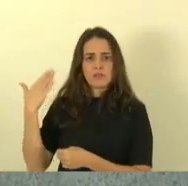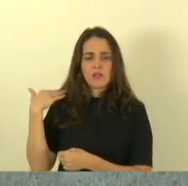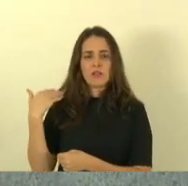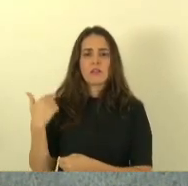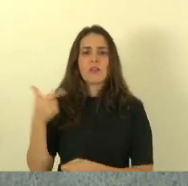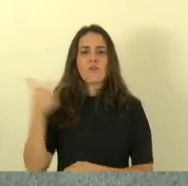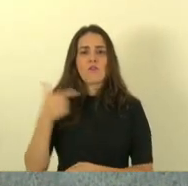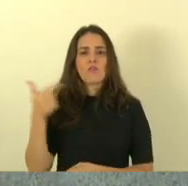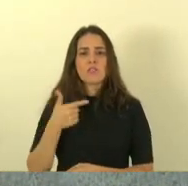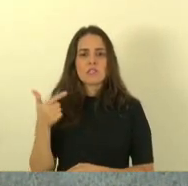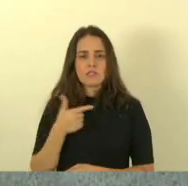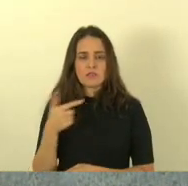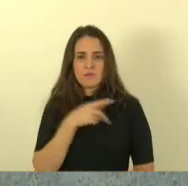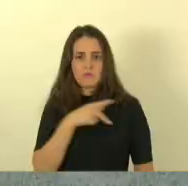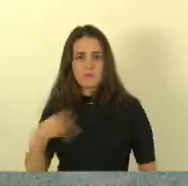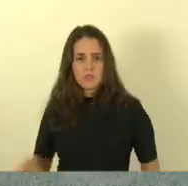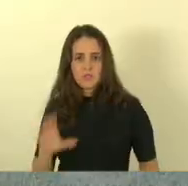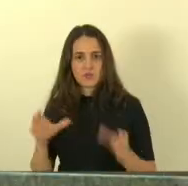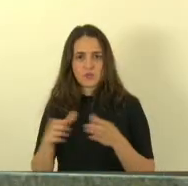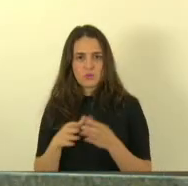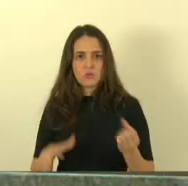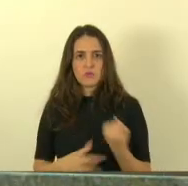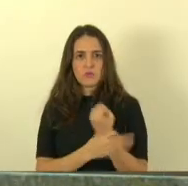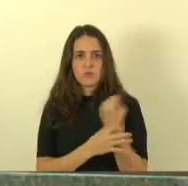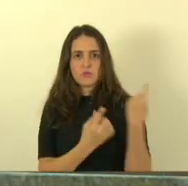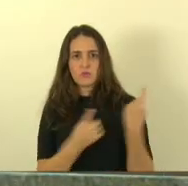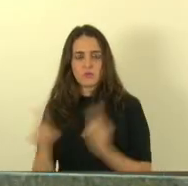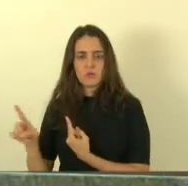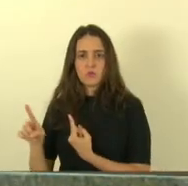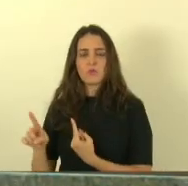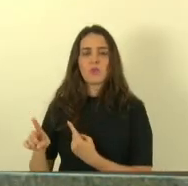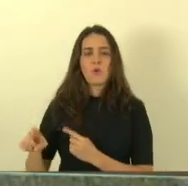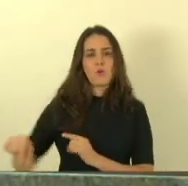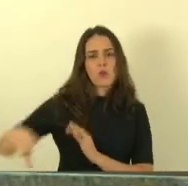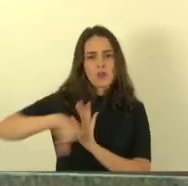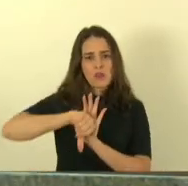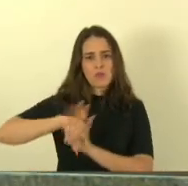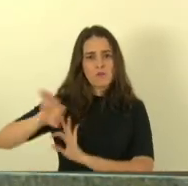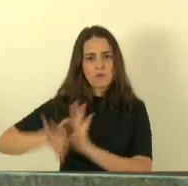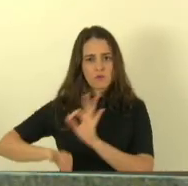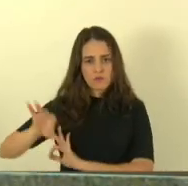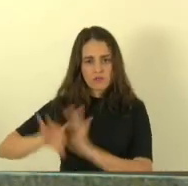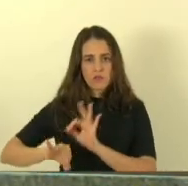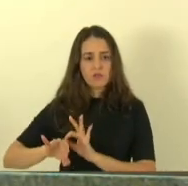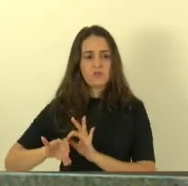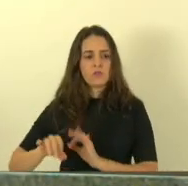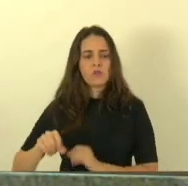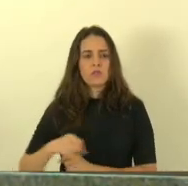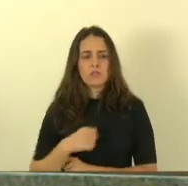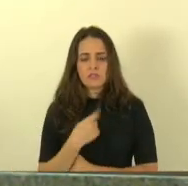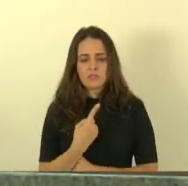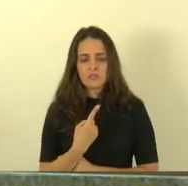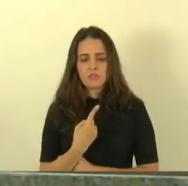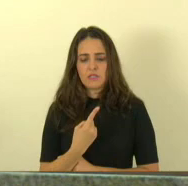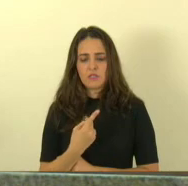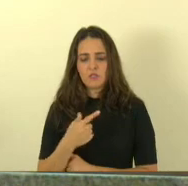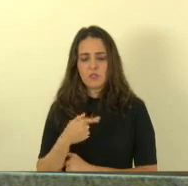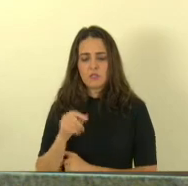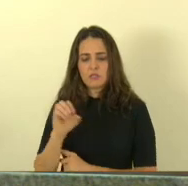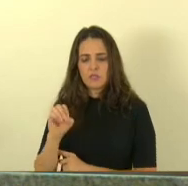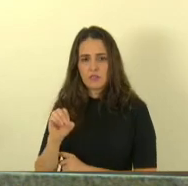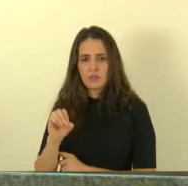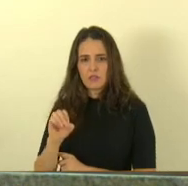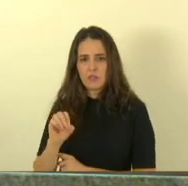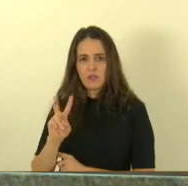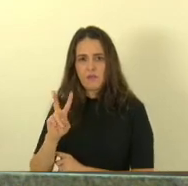-presidente da comissão de segurança e combate ao crime organizado nós tínhamos apenas pouco mais de 170 vagas para todos os cargos da